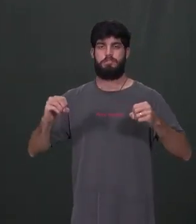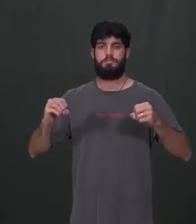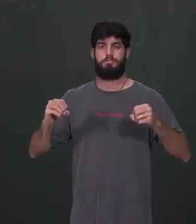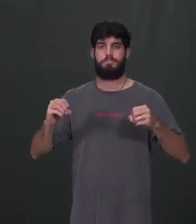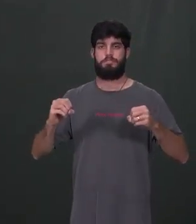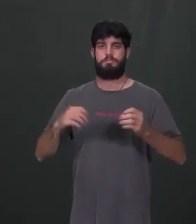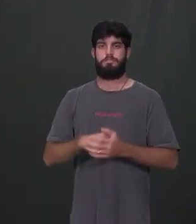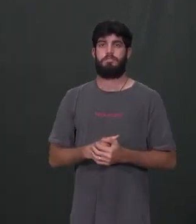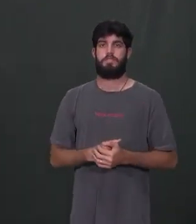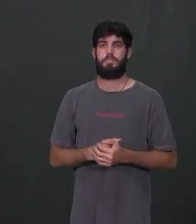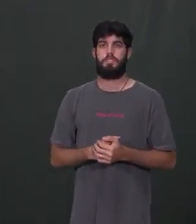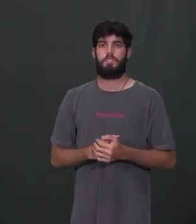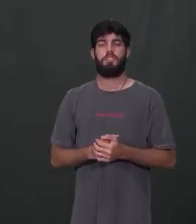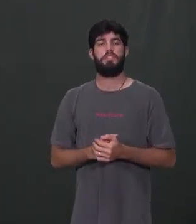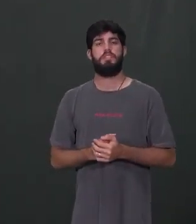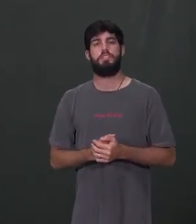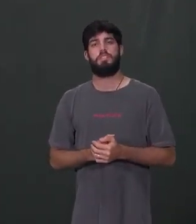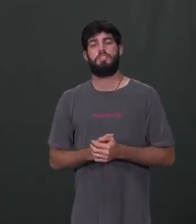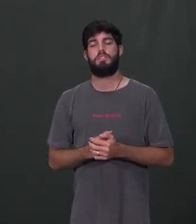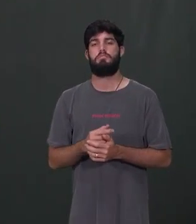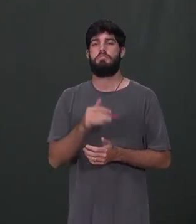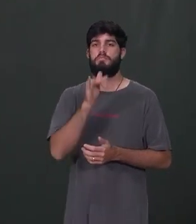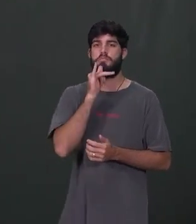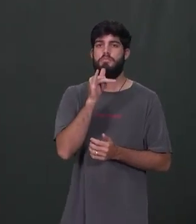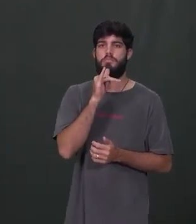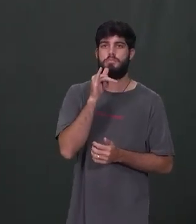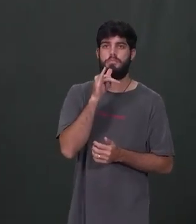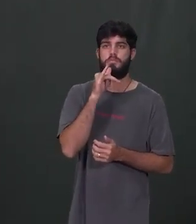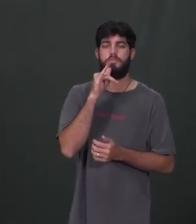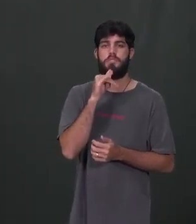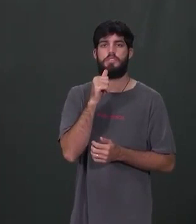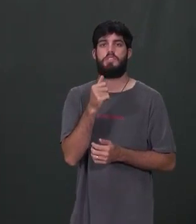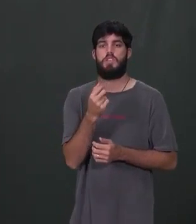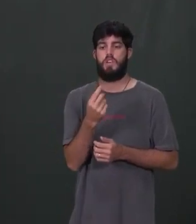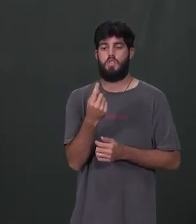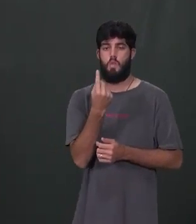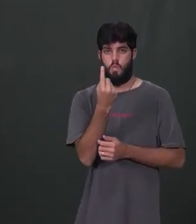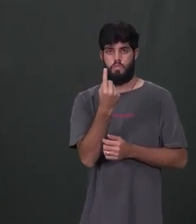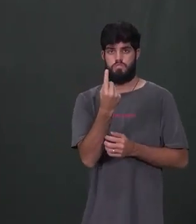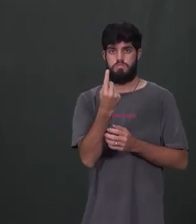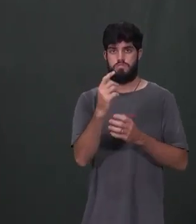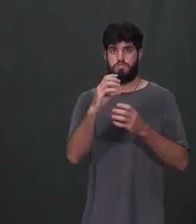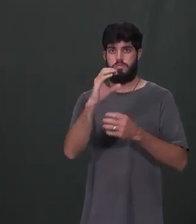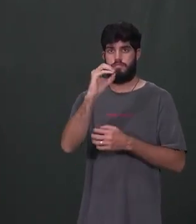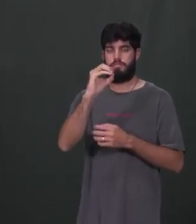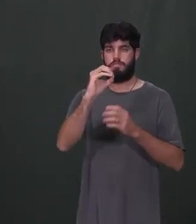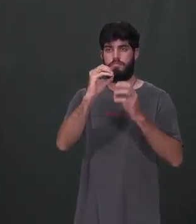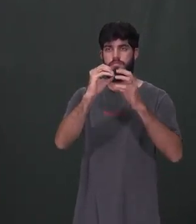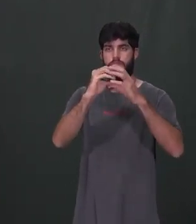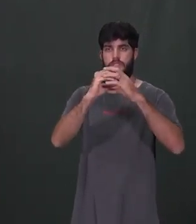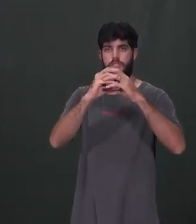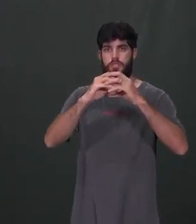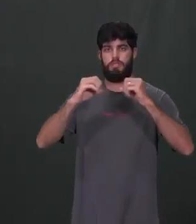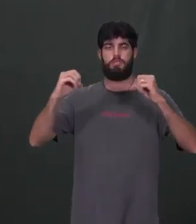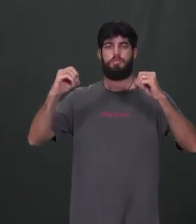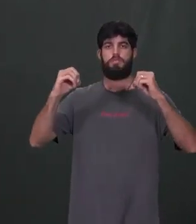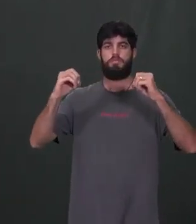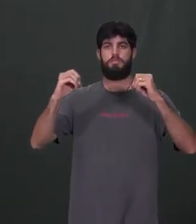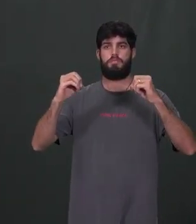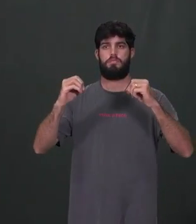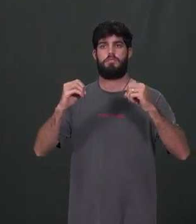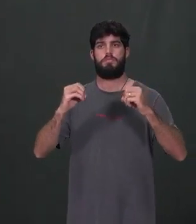Qual é a ideia? Eu tenho, então, uma célula que essa célula, ela duplica o seu material genético, as suas